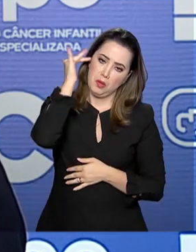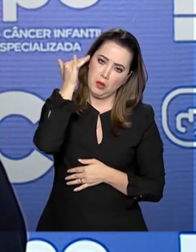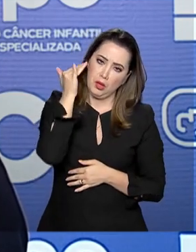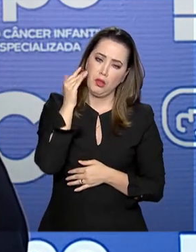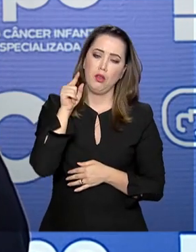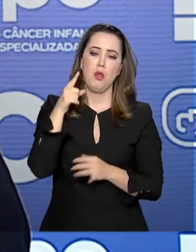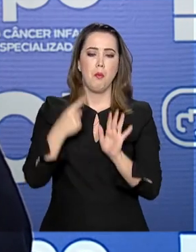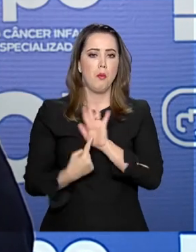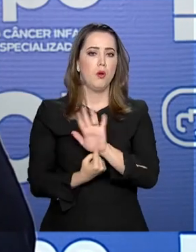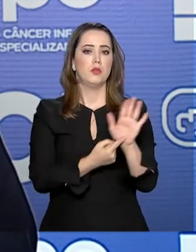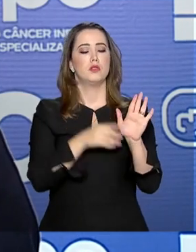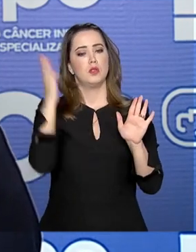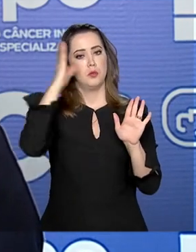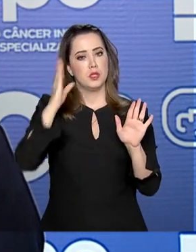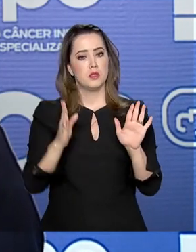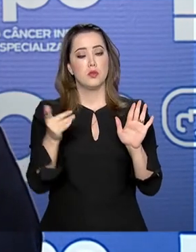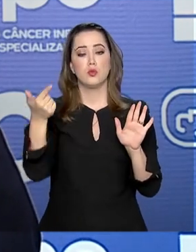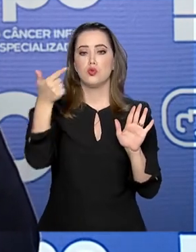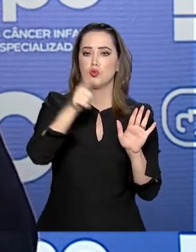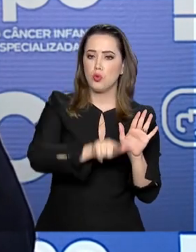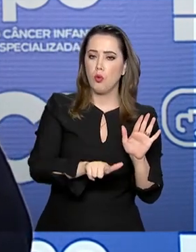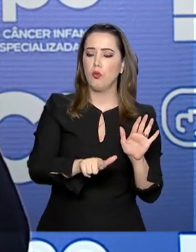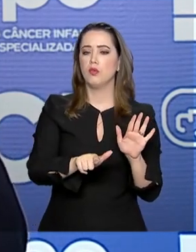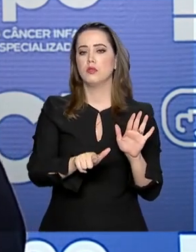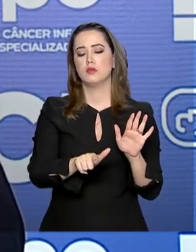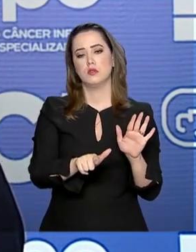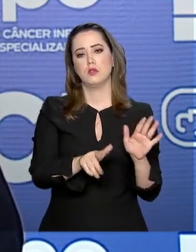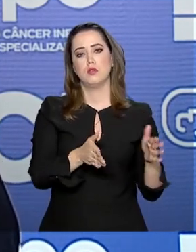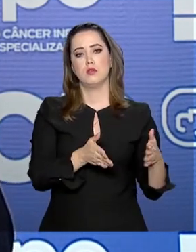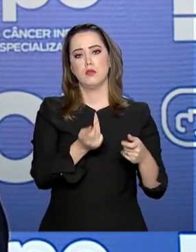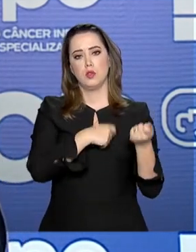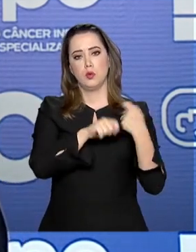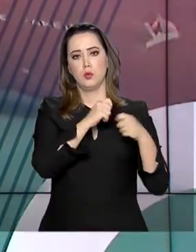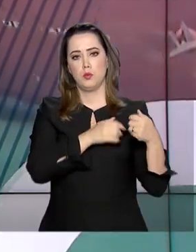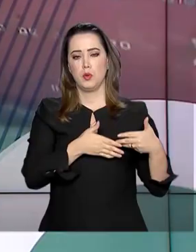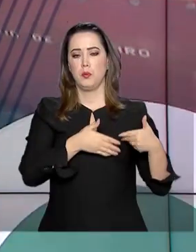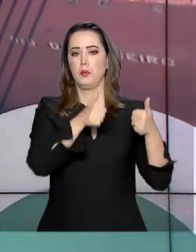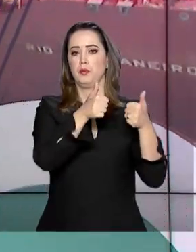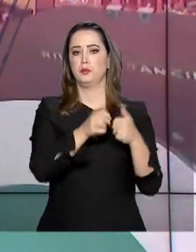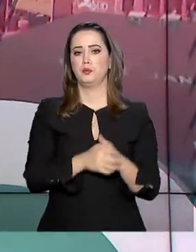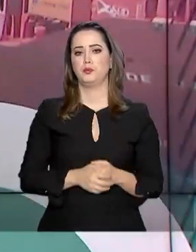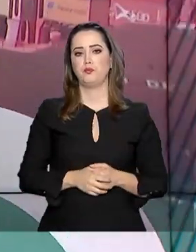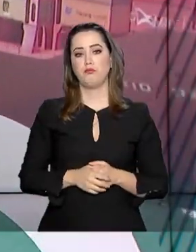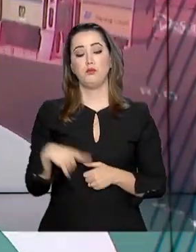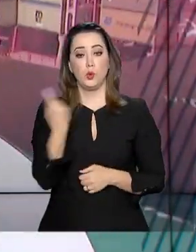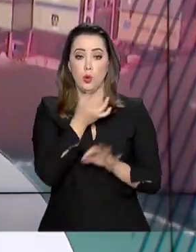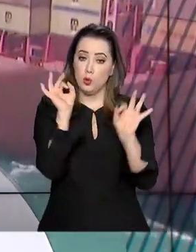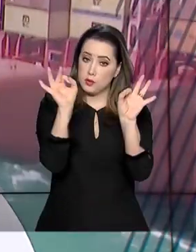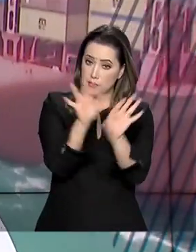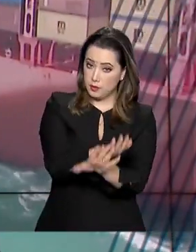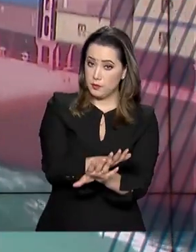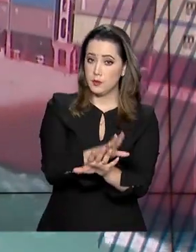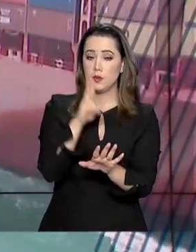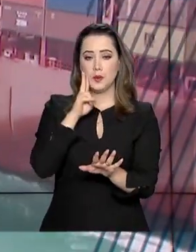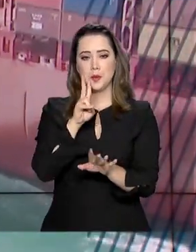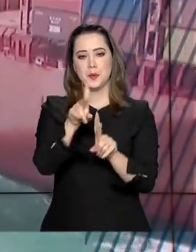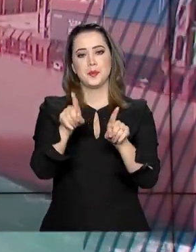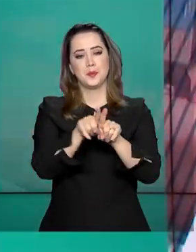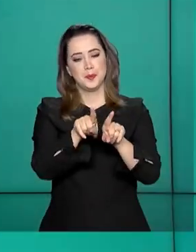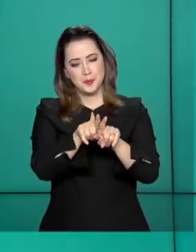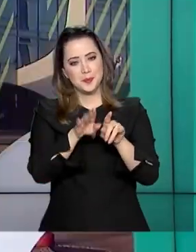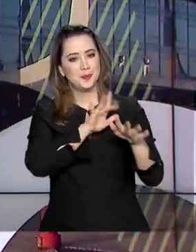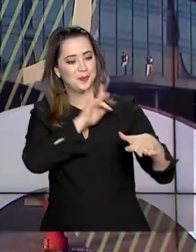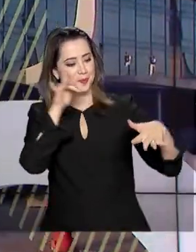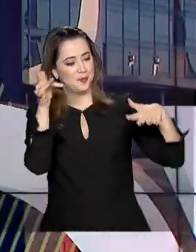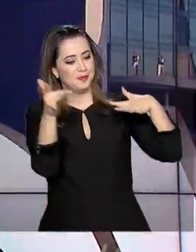aponta para que o Brasil retome a sua economia. E o governo agora fica por aqui. Continue nos